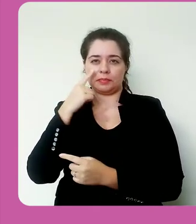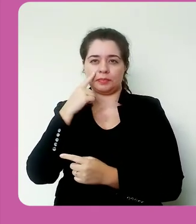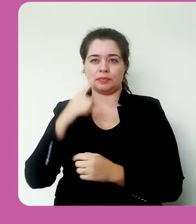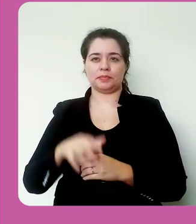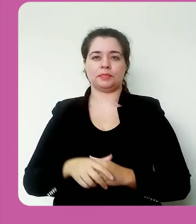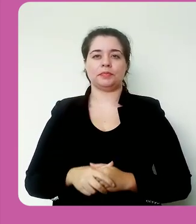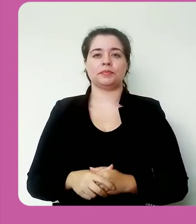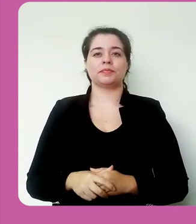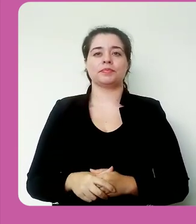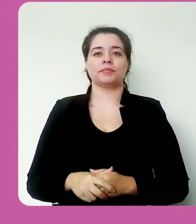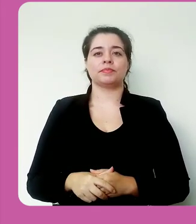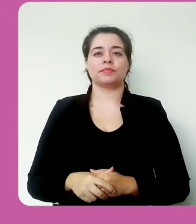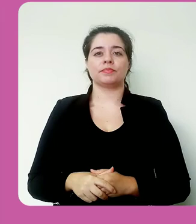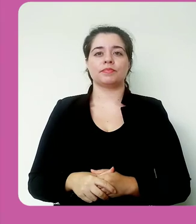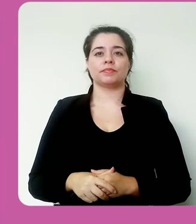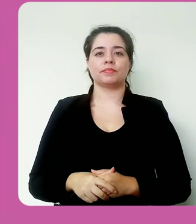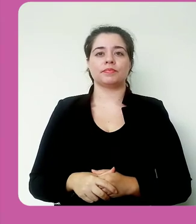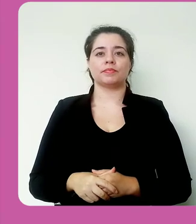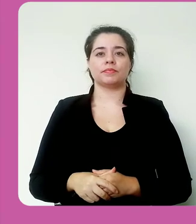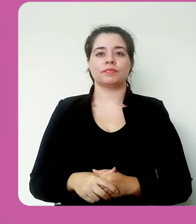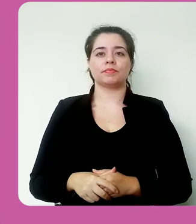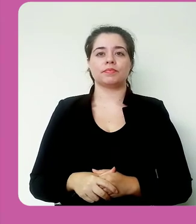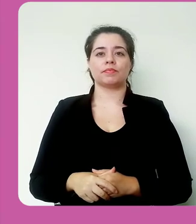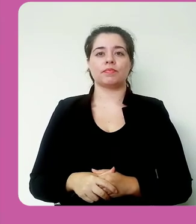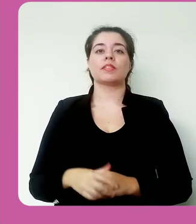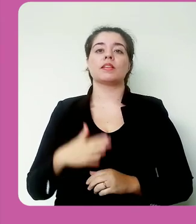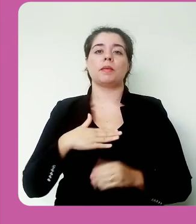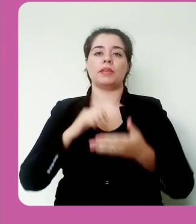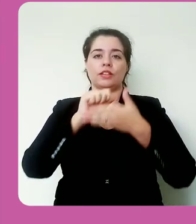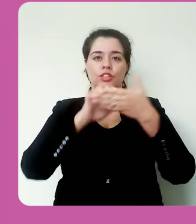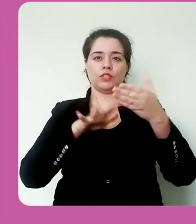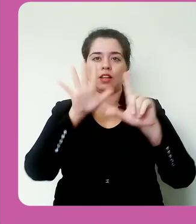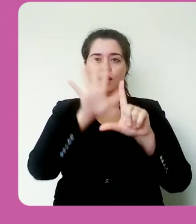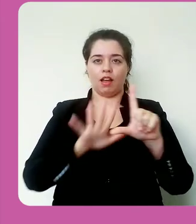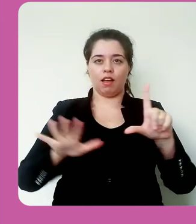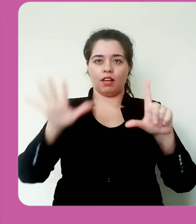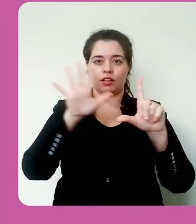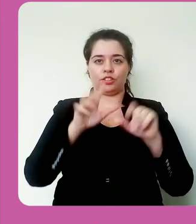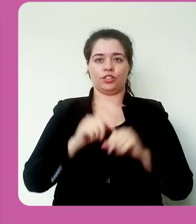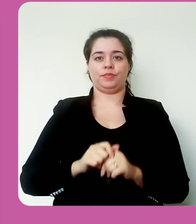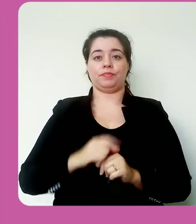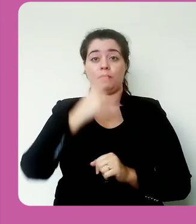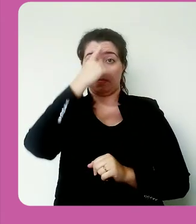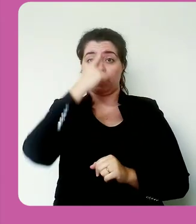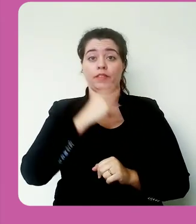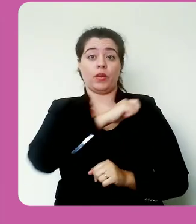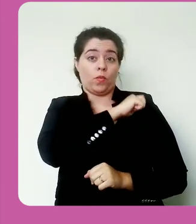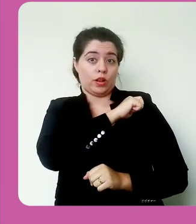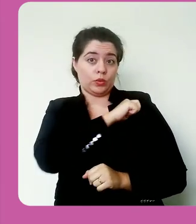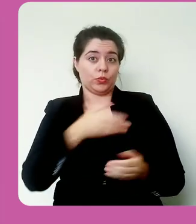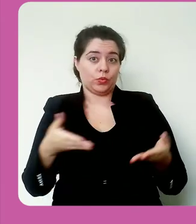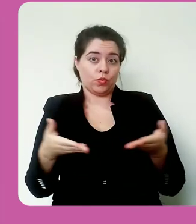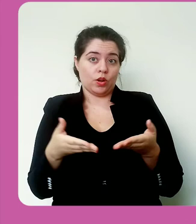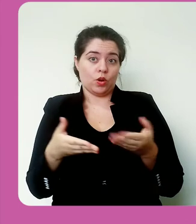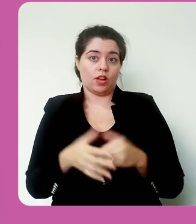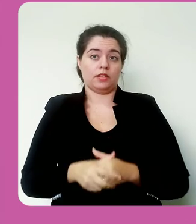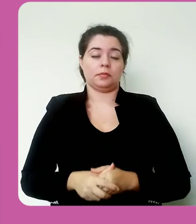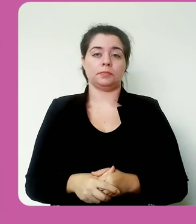vocês. Então, estou aqui na minha tarefa, vou me tornar estudante,